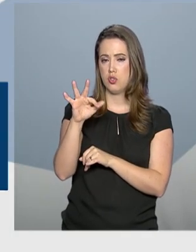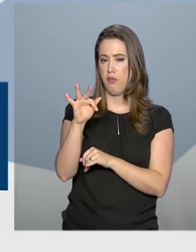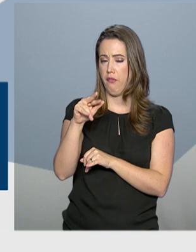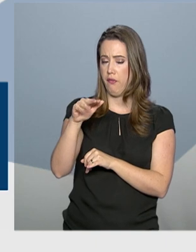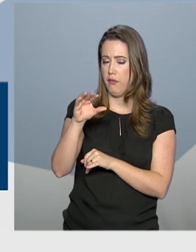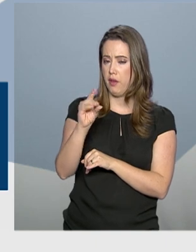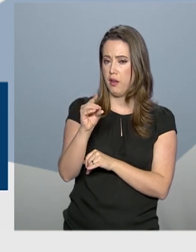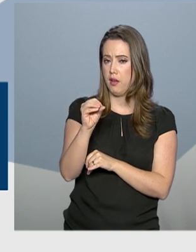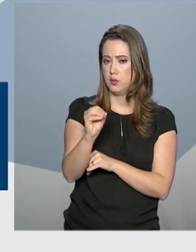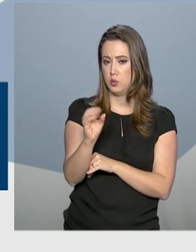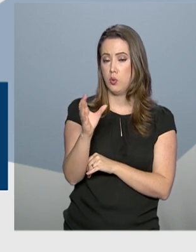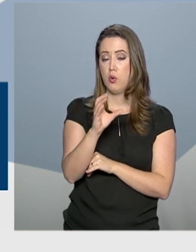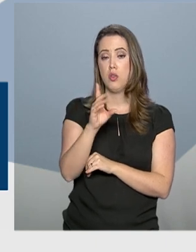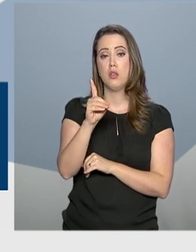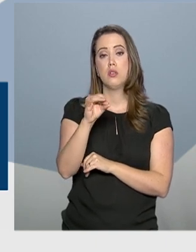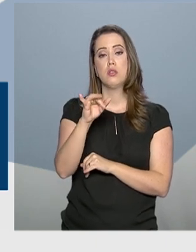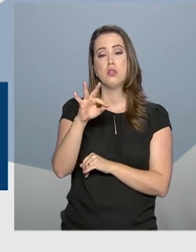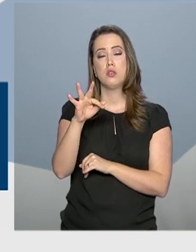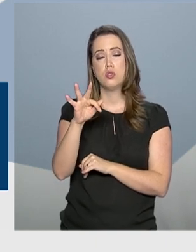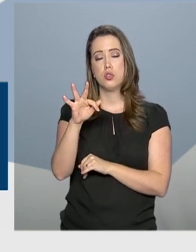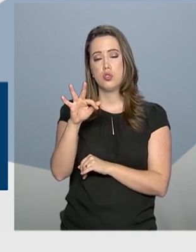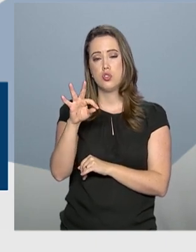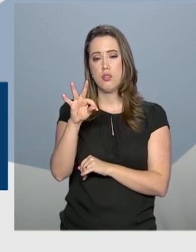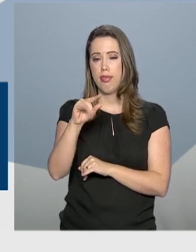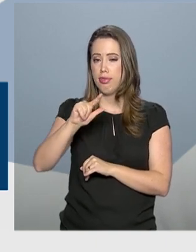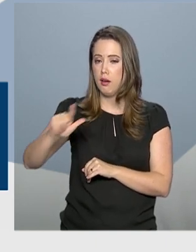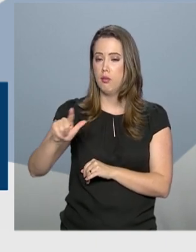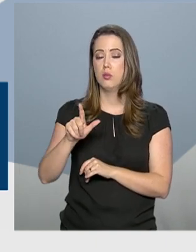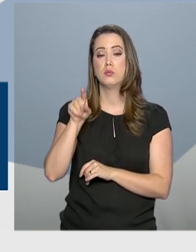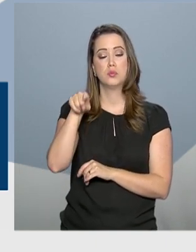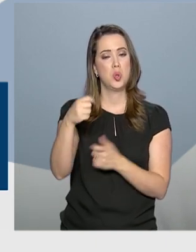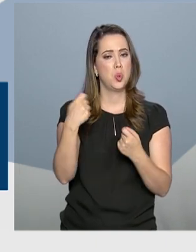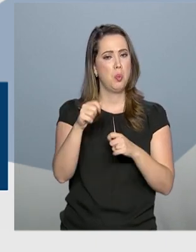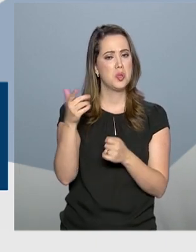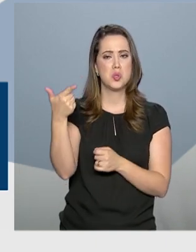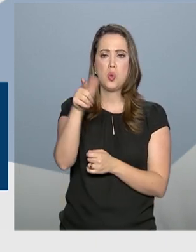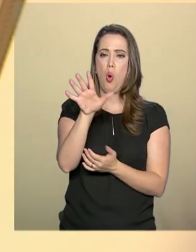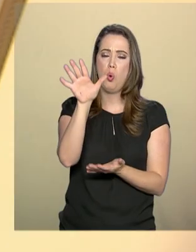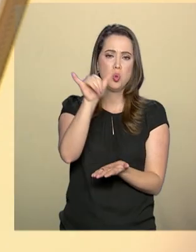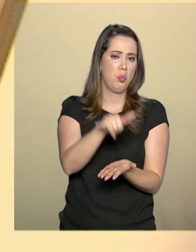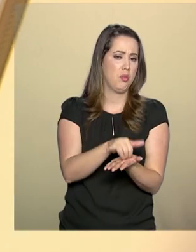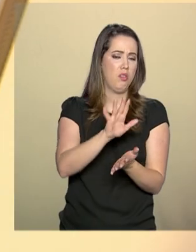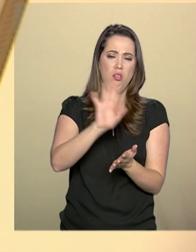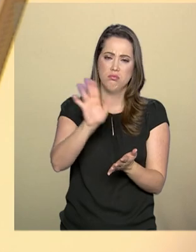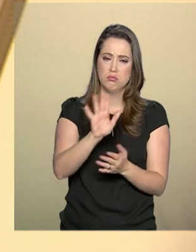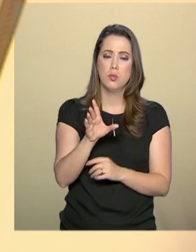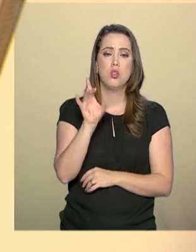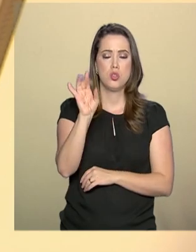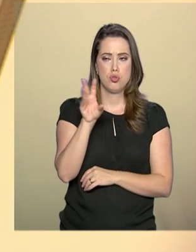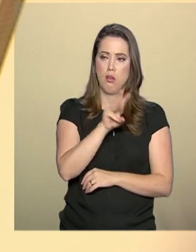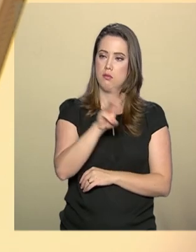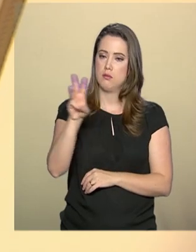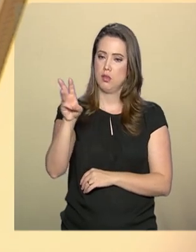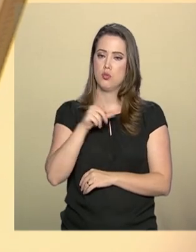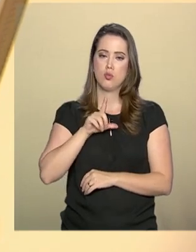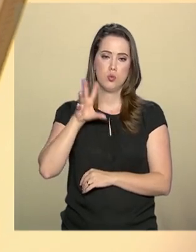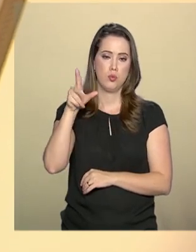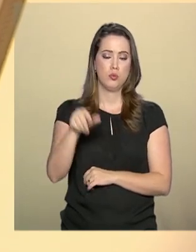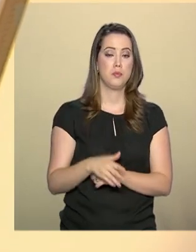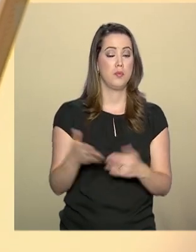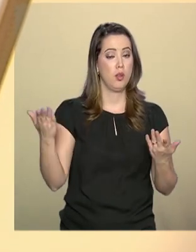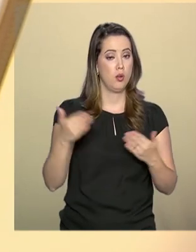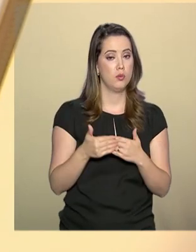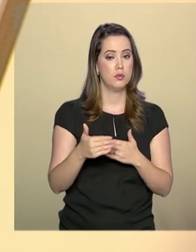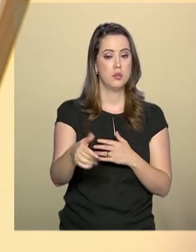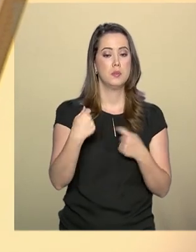fazer a transmissão da declaração. A função já está embutida no sistema. A novidade deste ano é que passou a ser